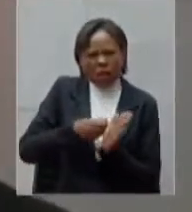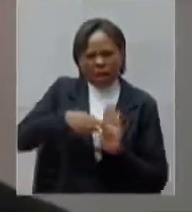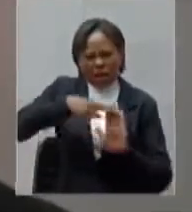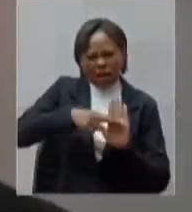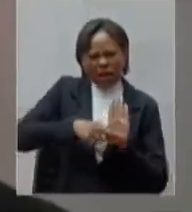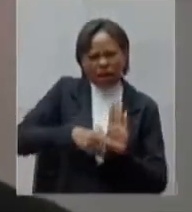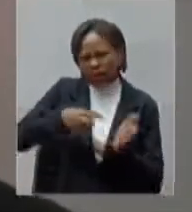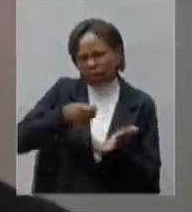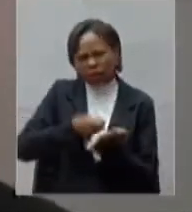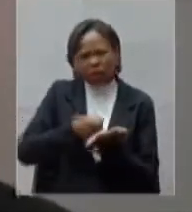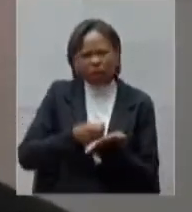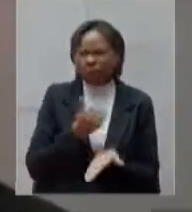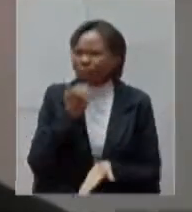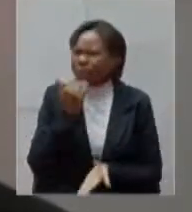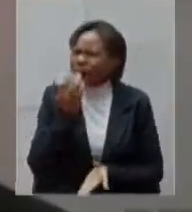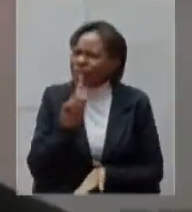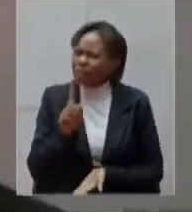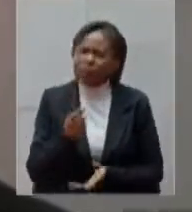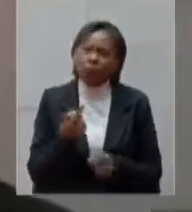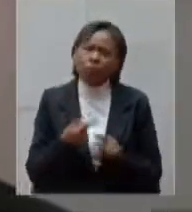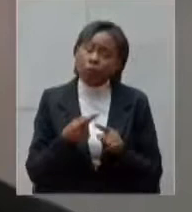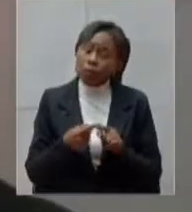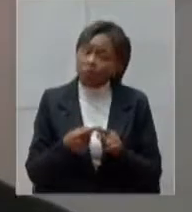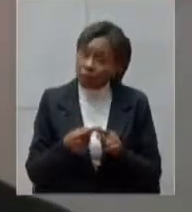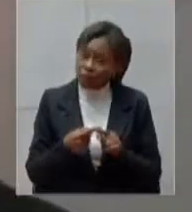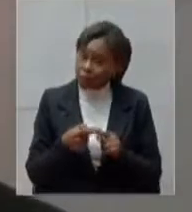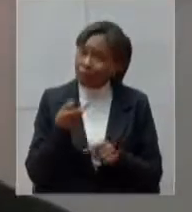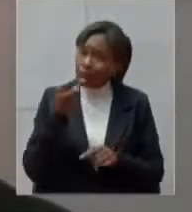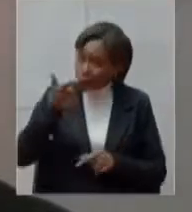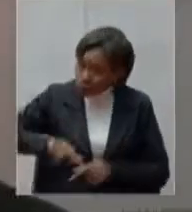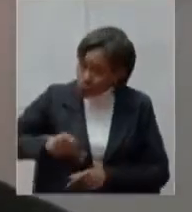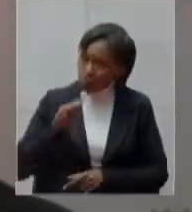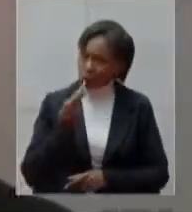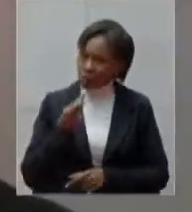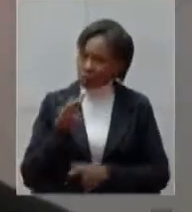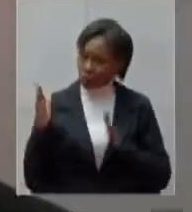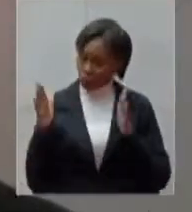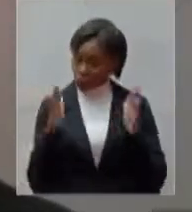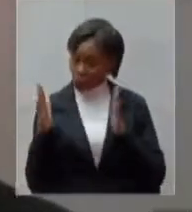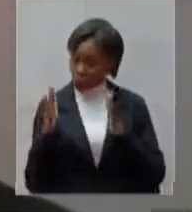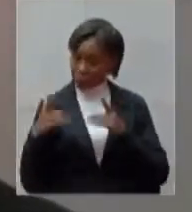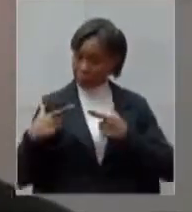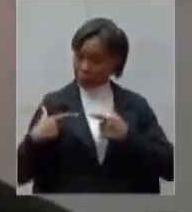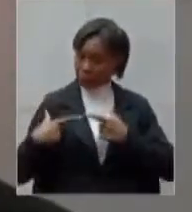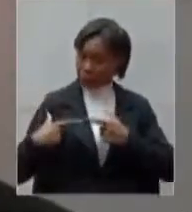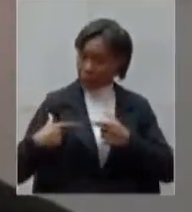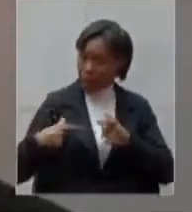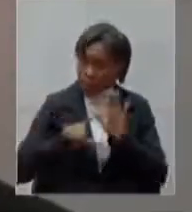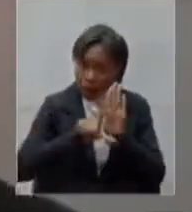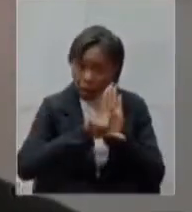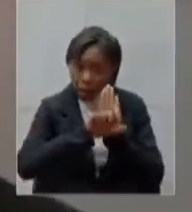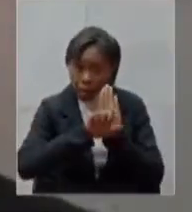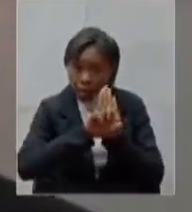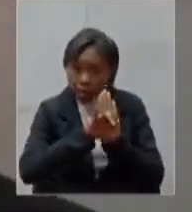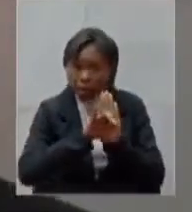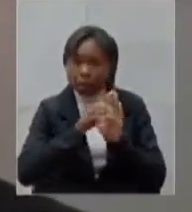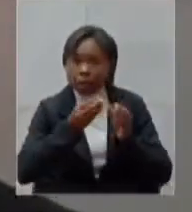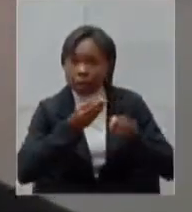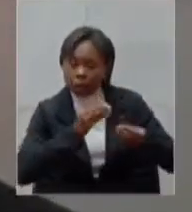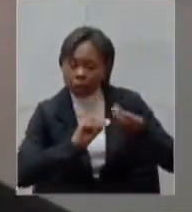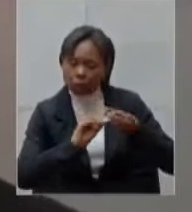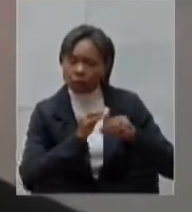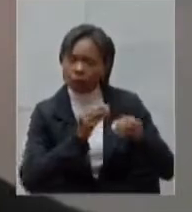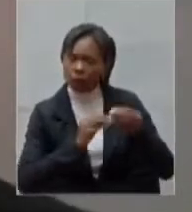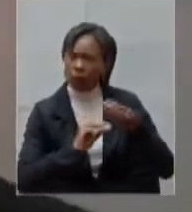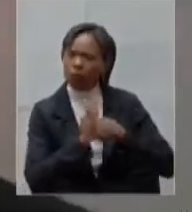cima porque volta a repetir termino na guerra que estamos vivendo as leis tem que ser flexibilizadas e diferenciadas